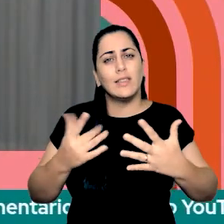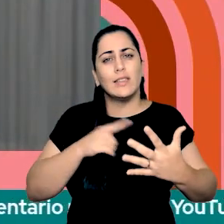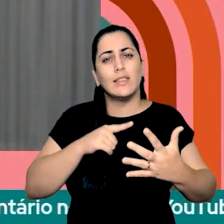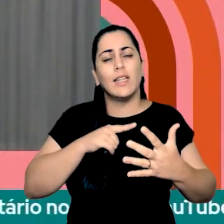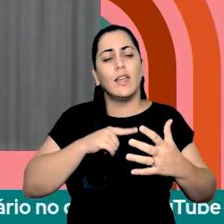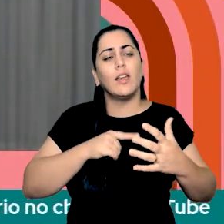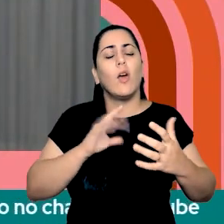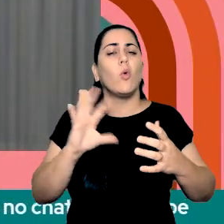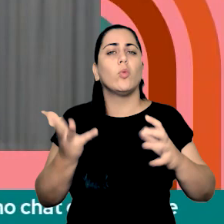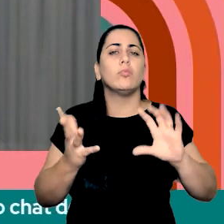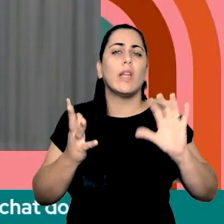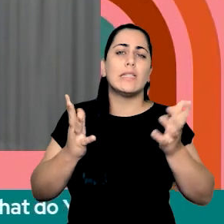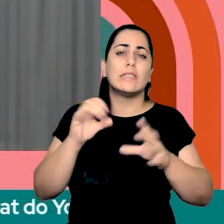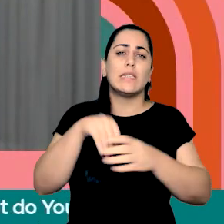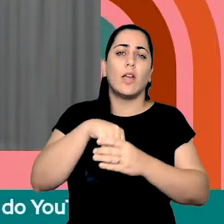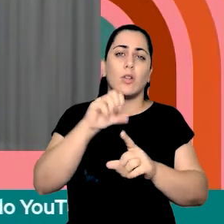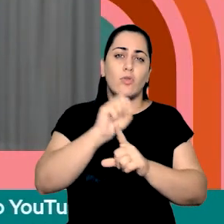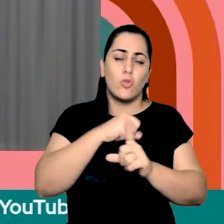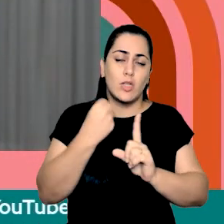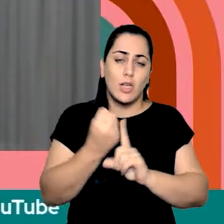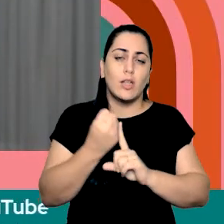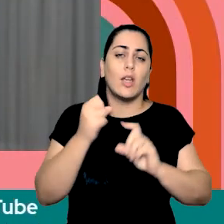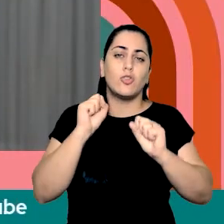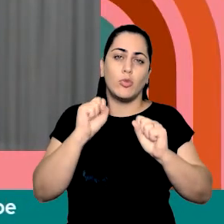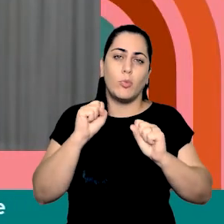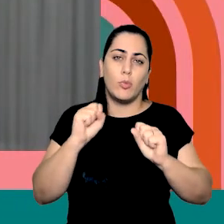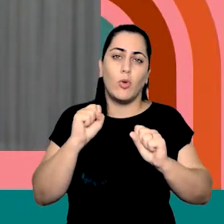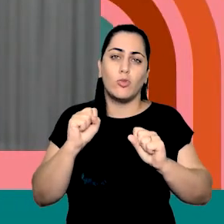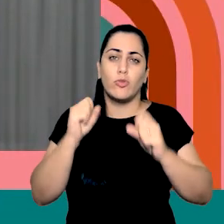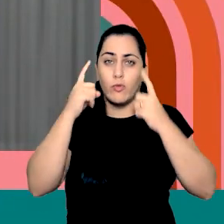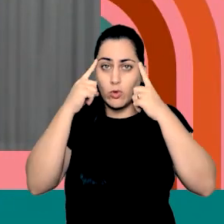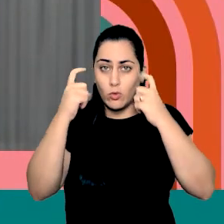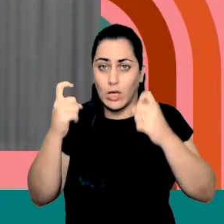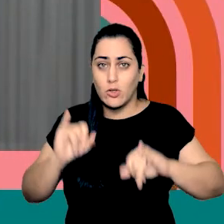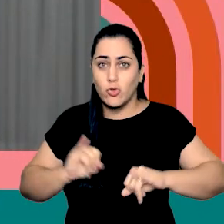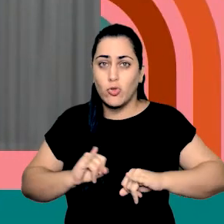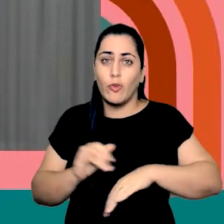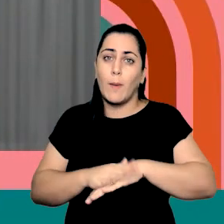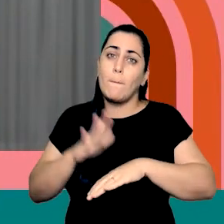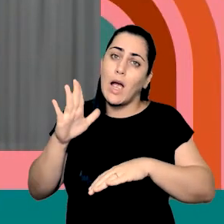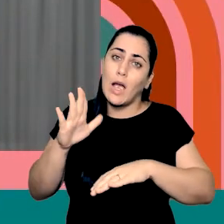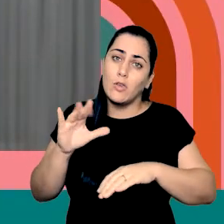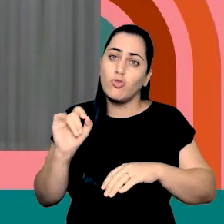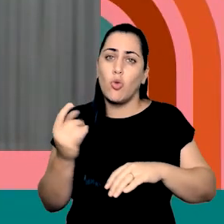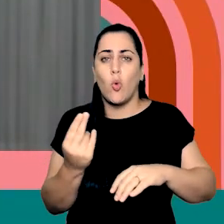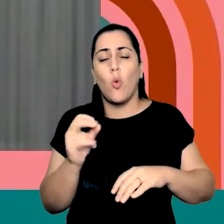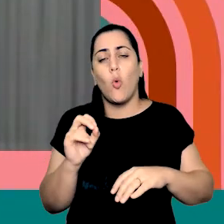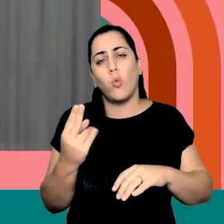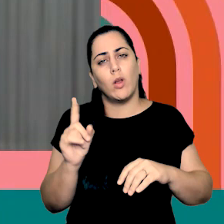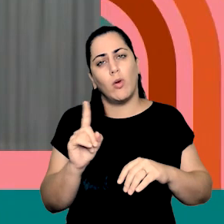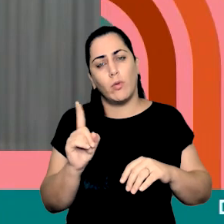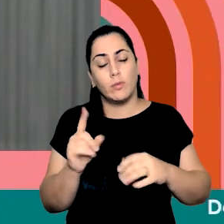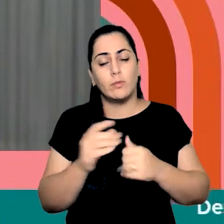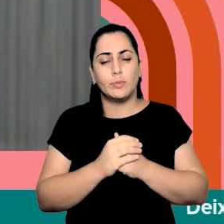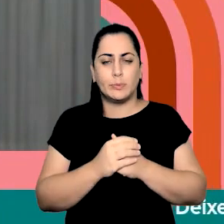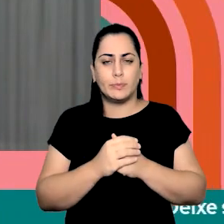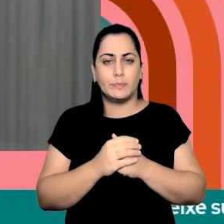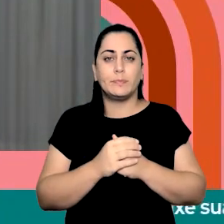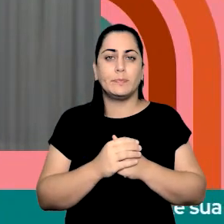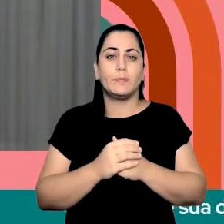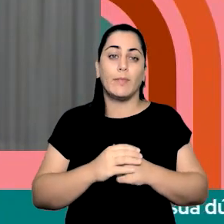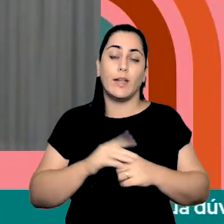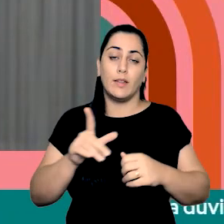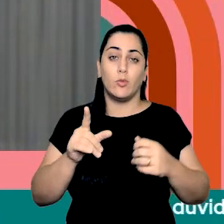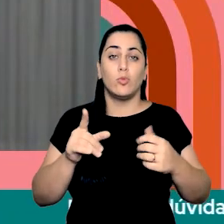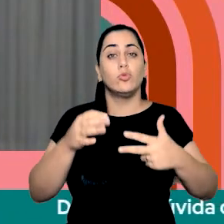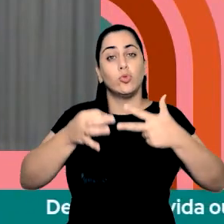que podem levar a uma maior ou uma menor violência. E, no caso